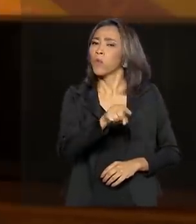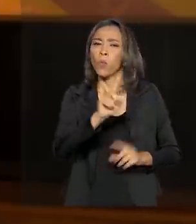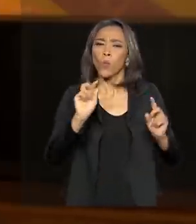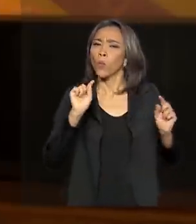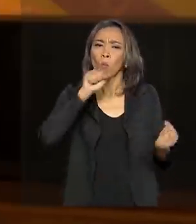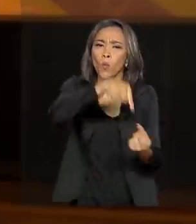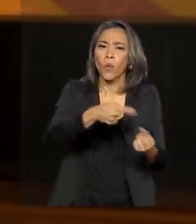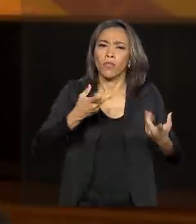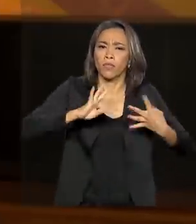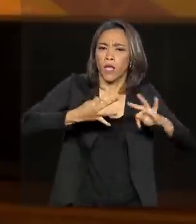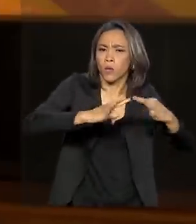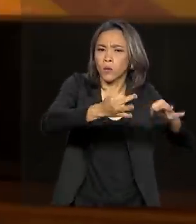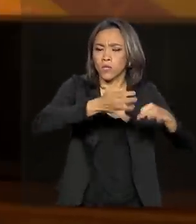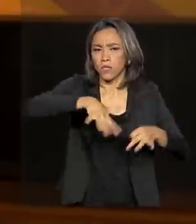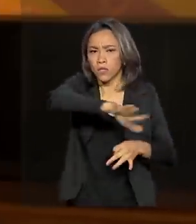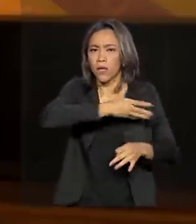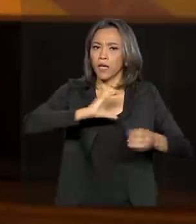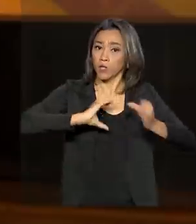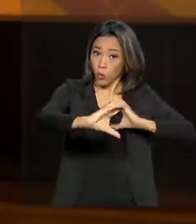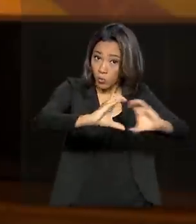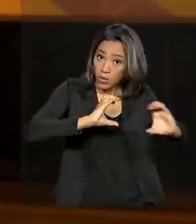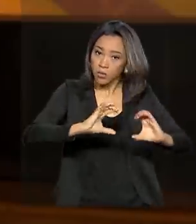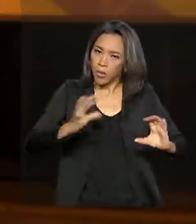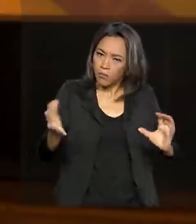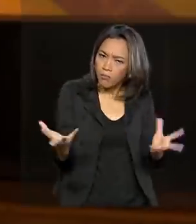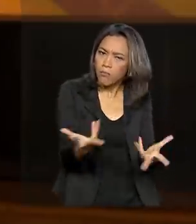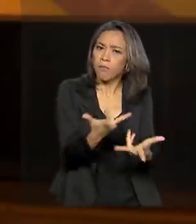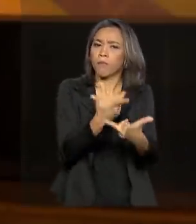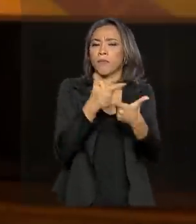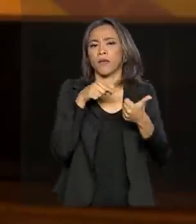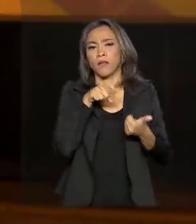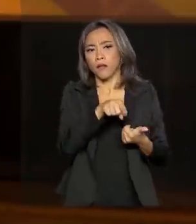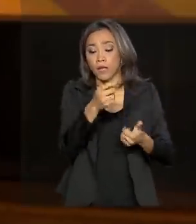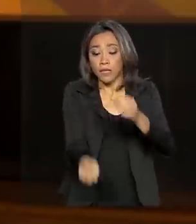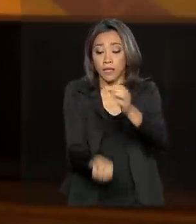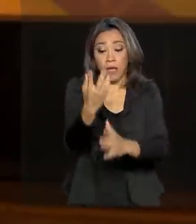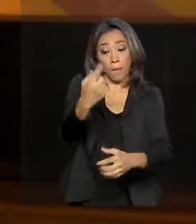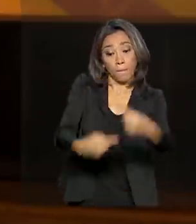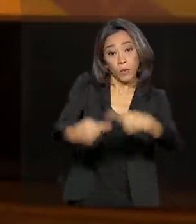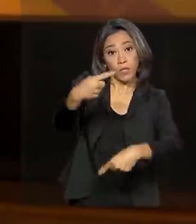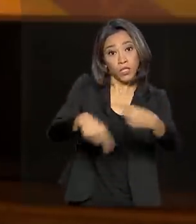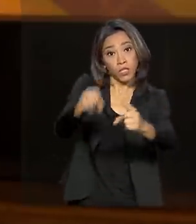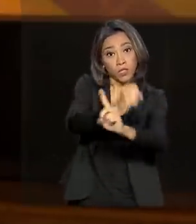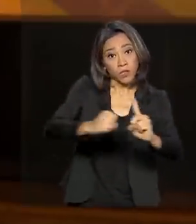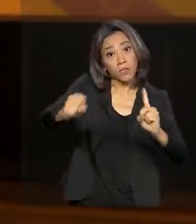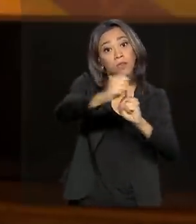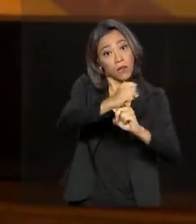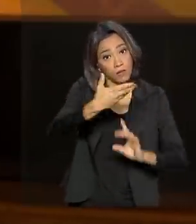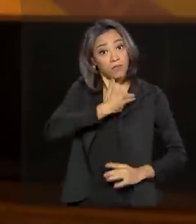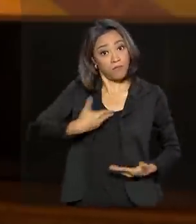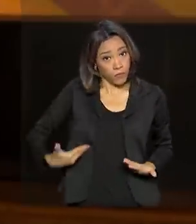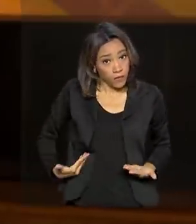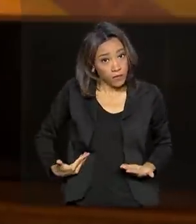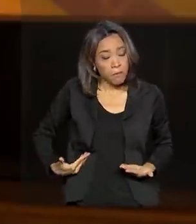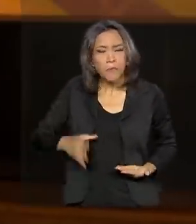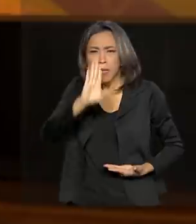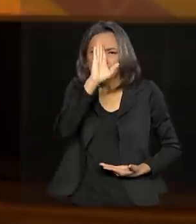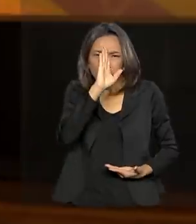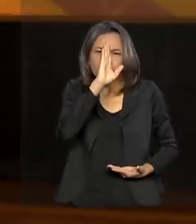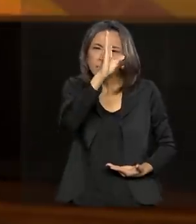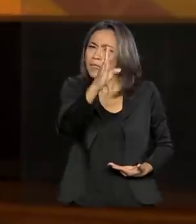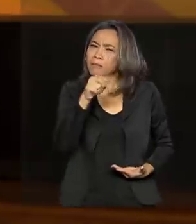informação e comunicação para aprimorar a execução de políticas sociais do governo. Um dos principais